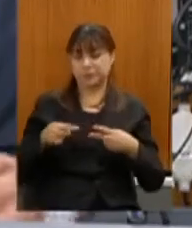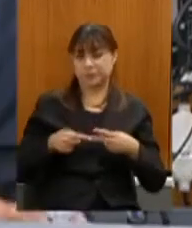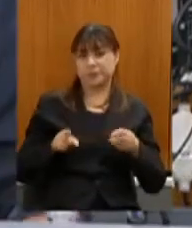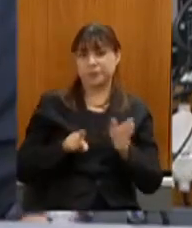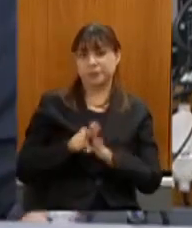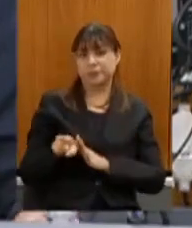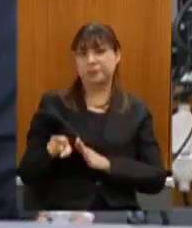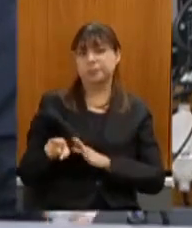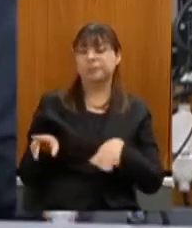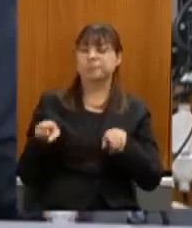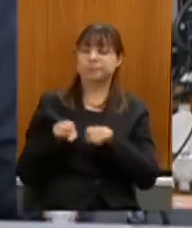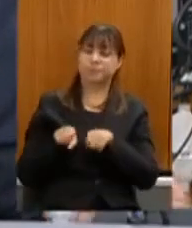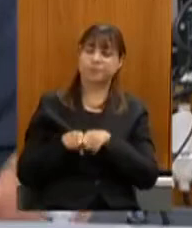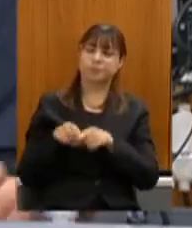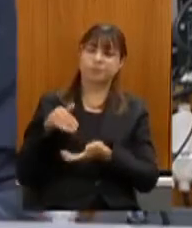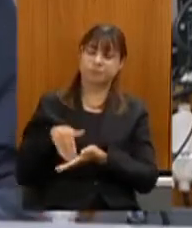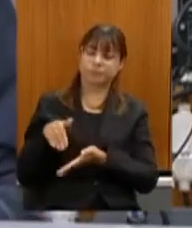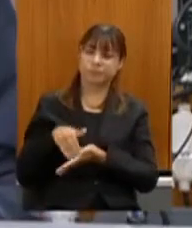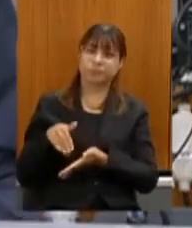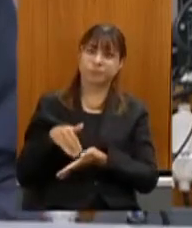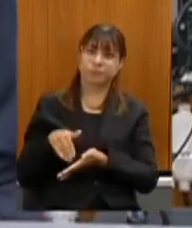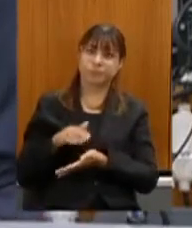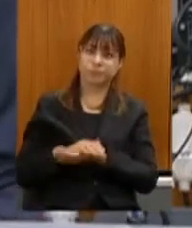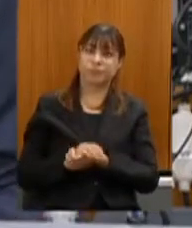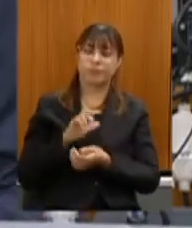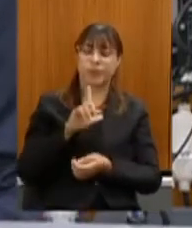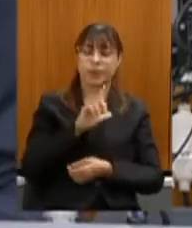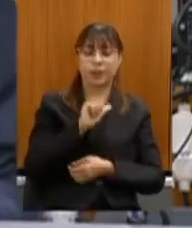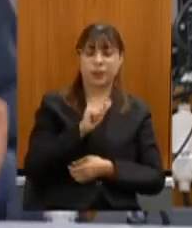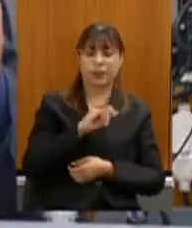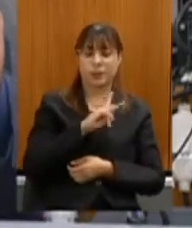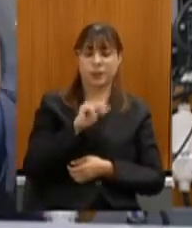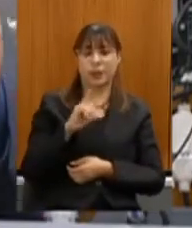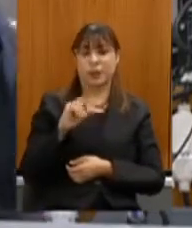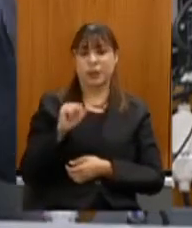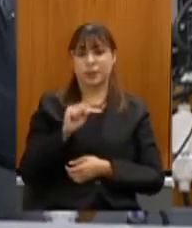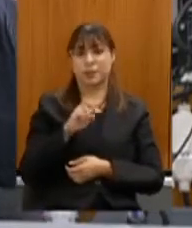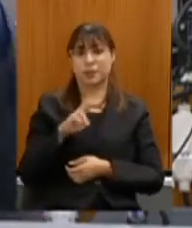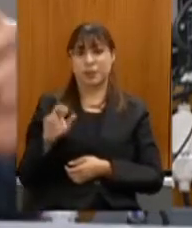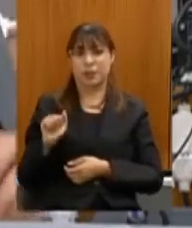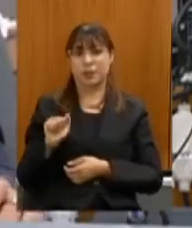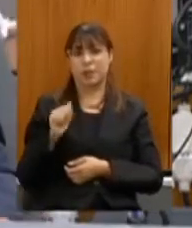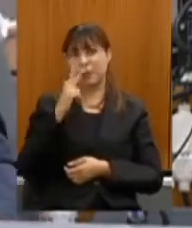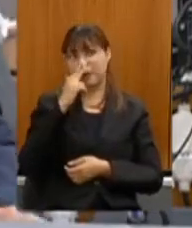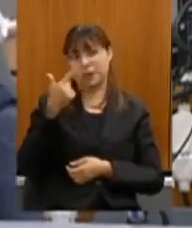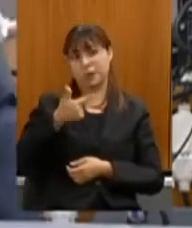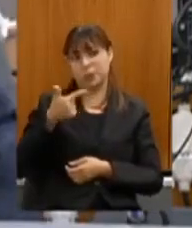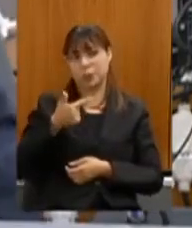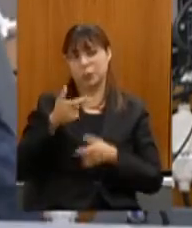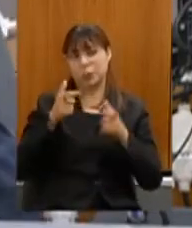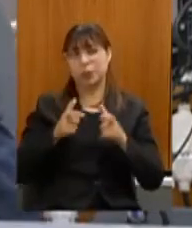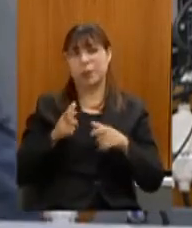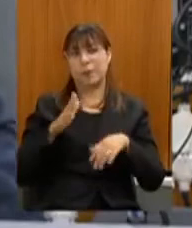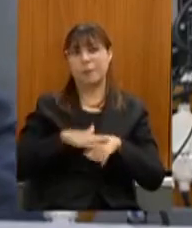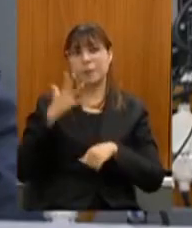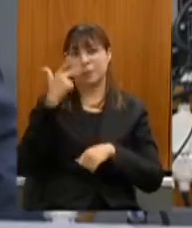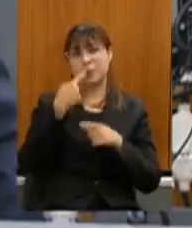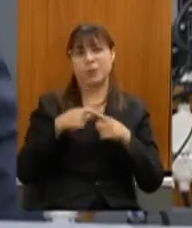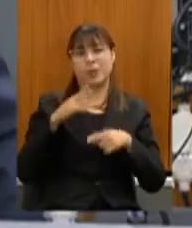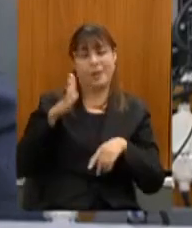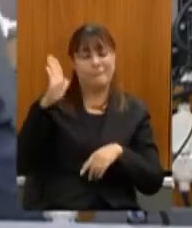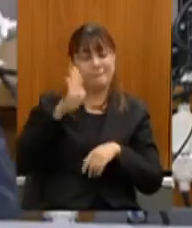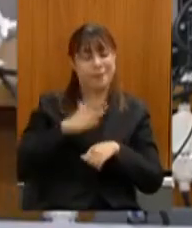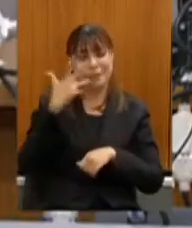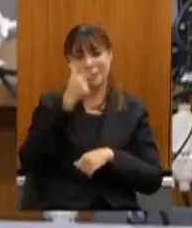secretário a Lapinha da Serra pode ser a segunda região mais bonita do mundo que a primeira é o Jequitiõe